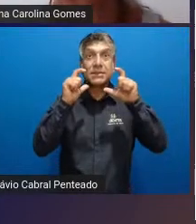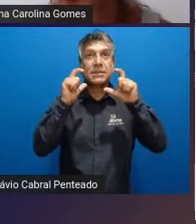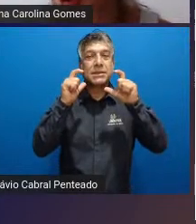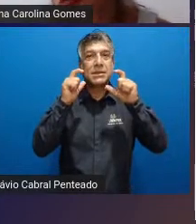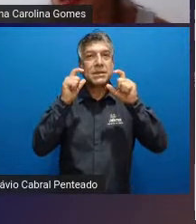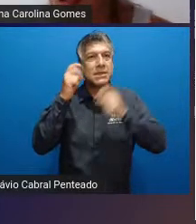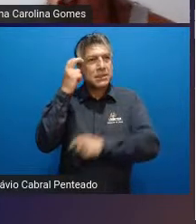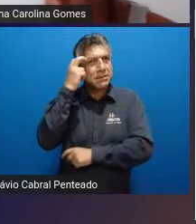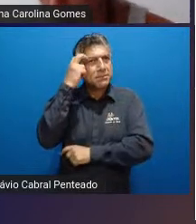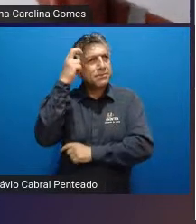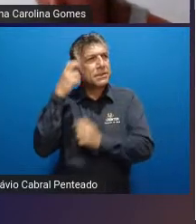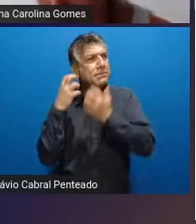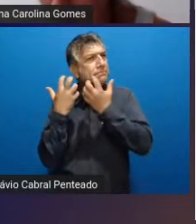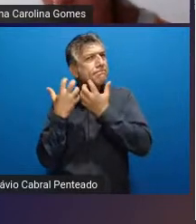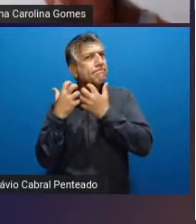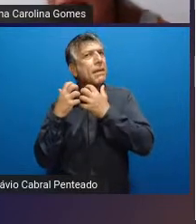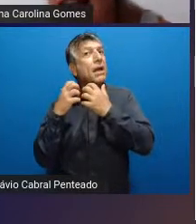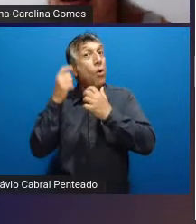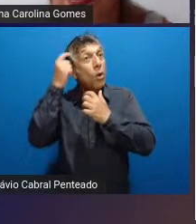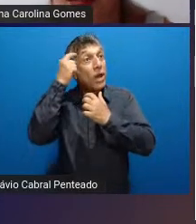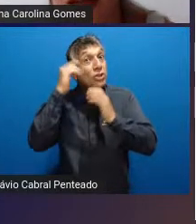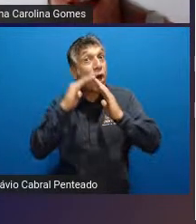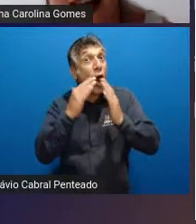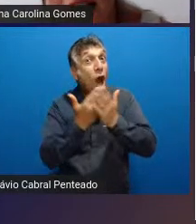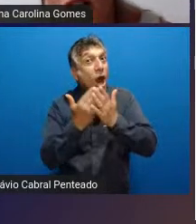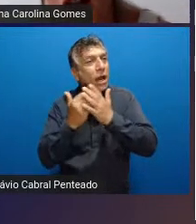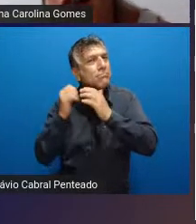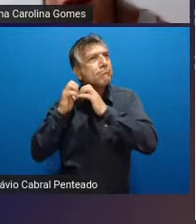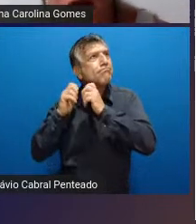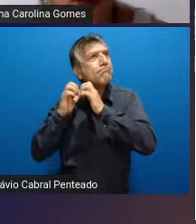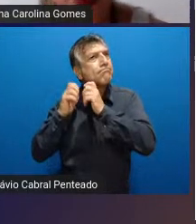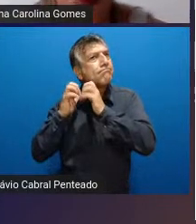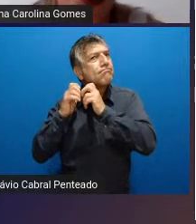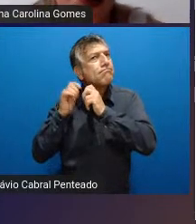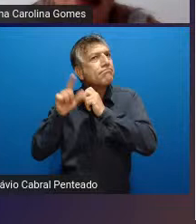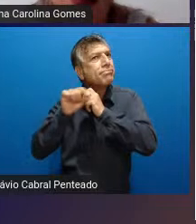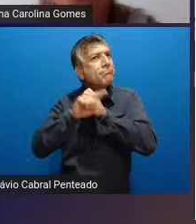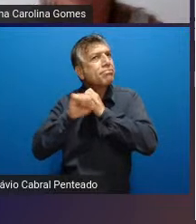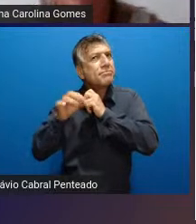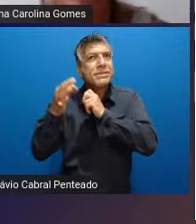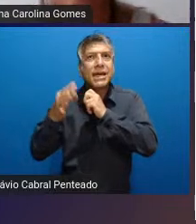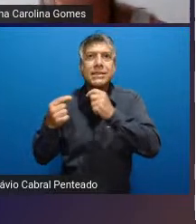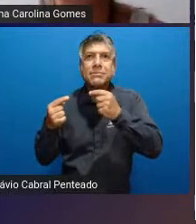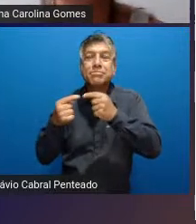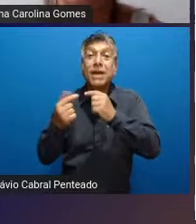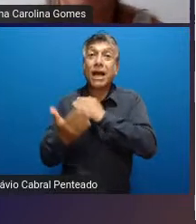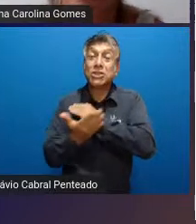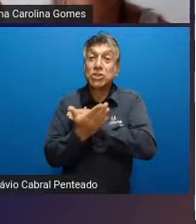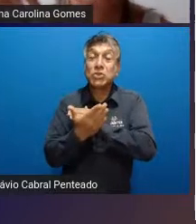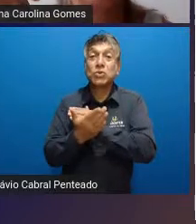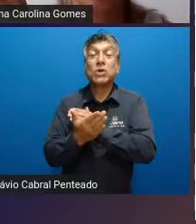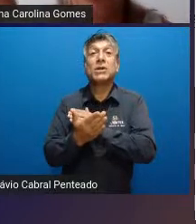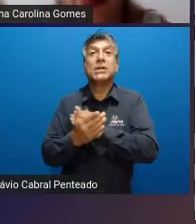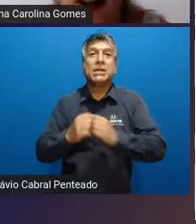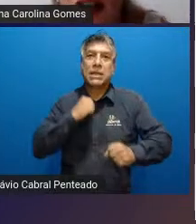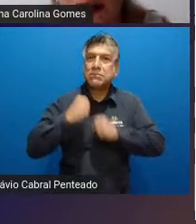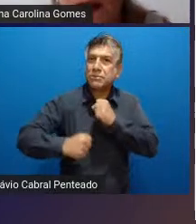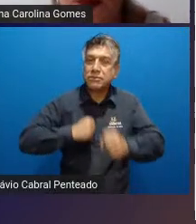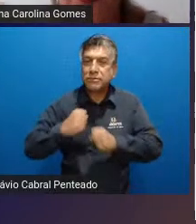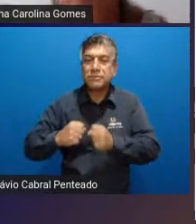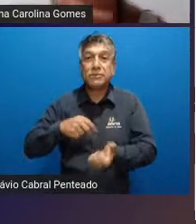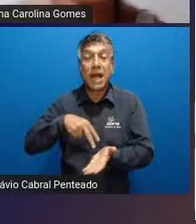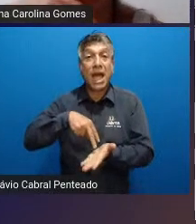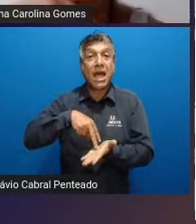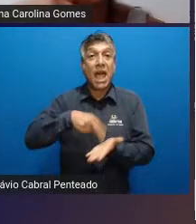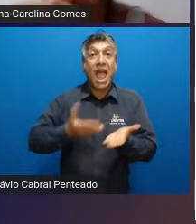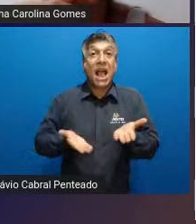desenvolvimento cognitivo na escola na estabilidade na força na coordenação no equilíbrio velocidade agilidade